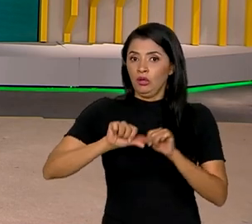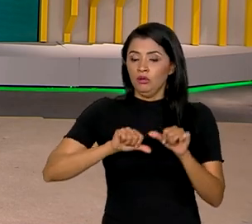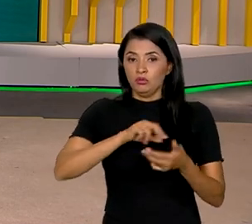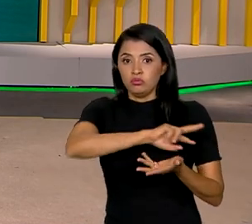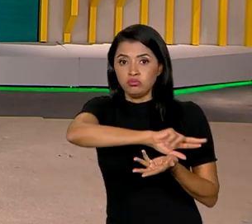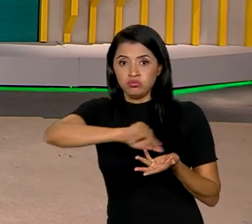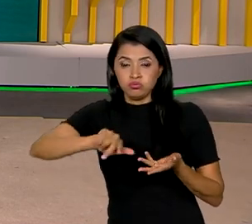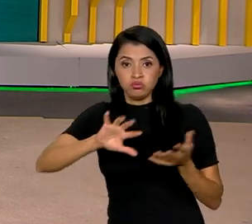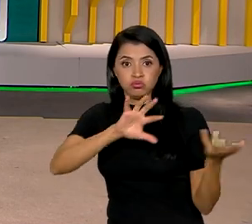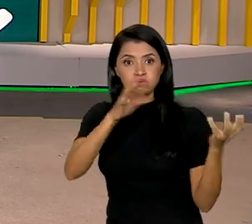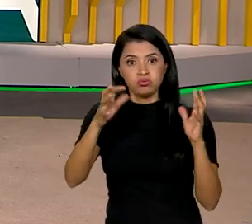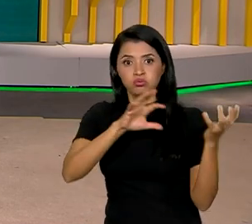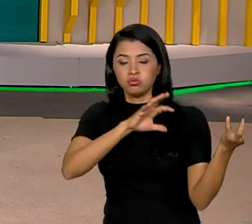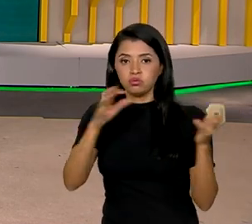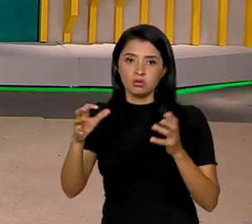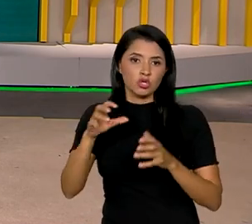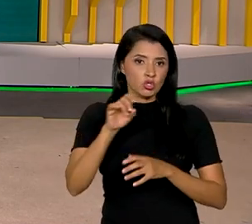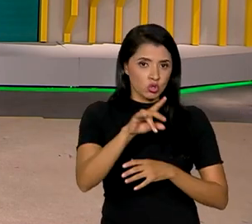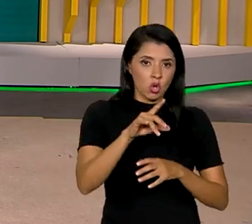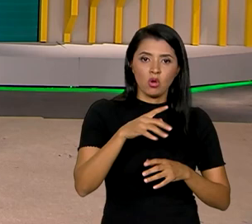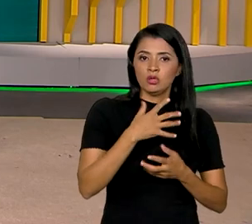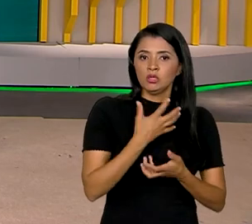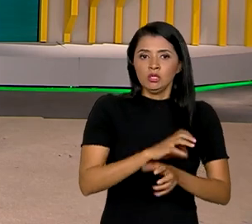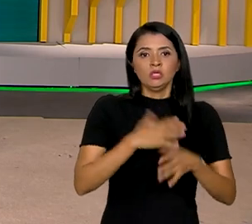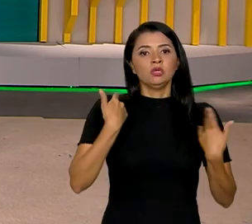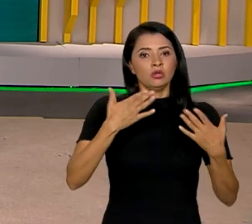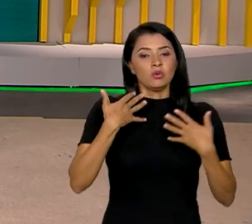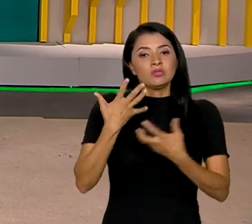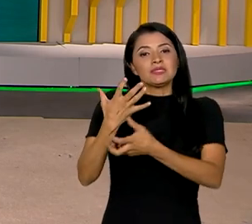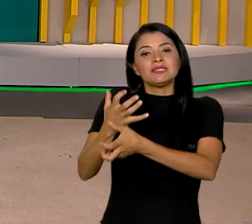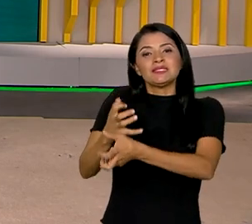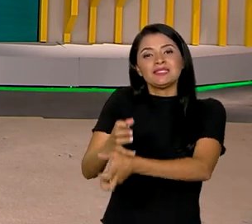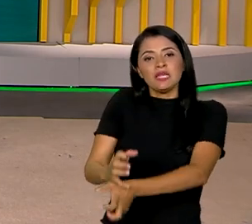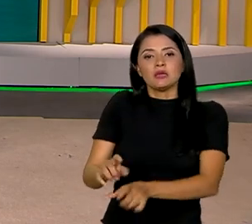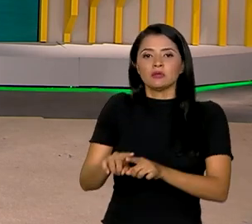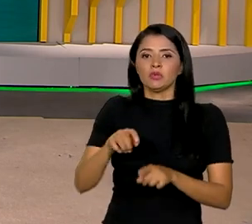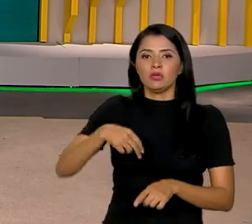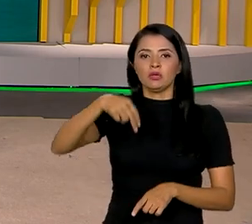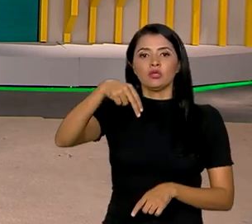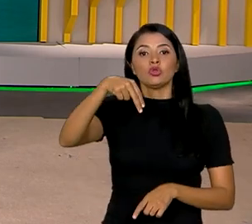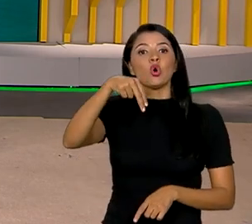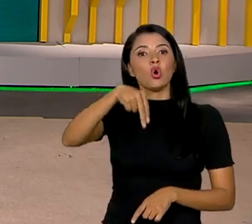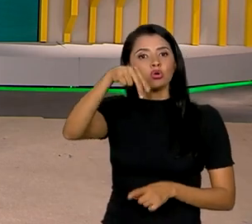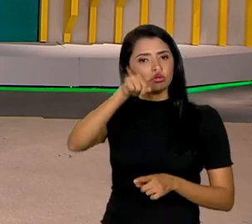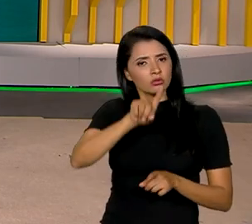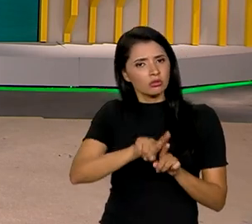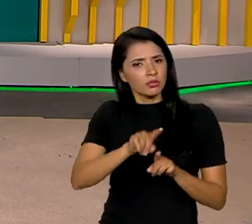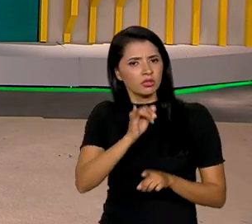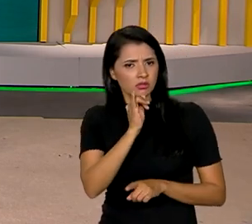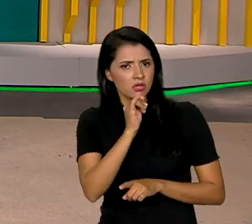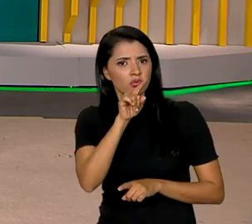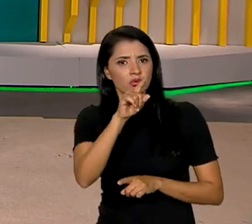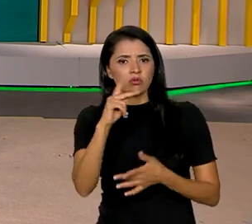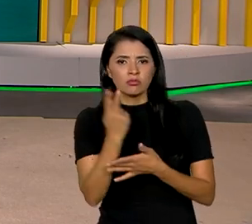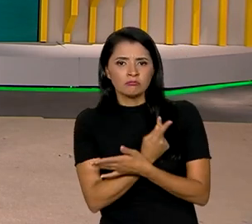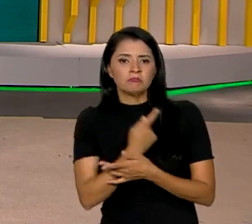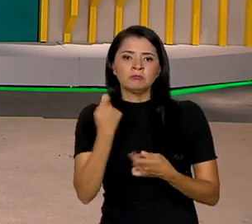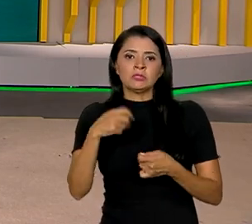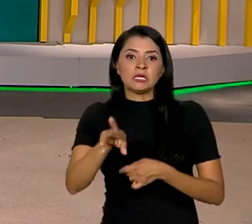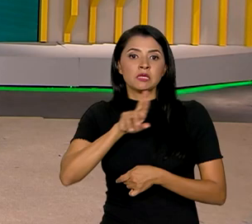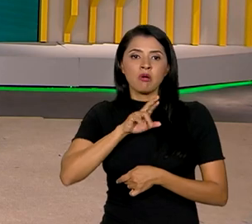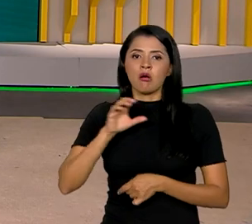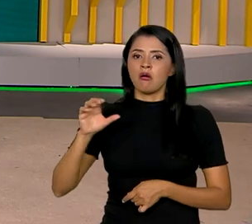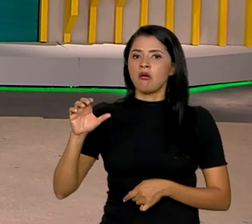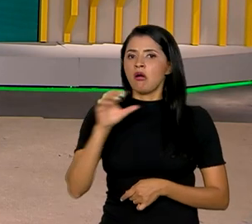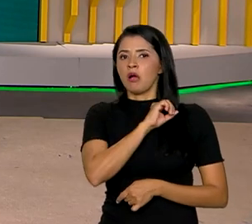climáticos extremos. Não é só o calor, não. A forte seca na região norte, por exemplo. São fenômenos que exigem uma resposta